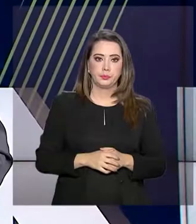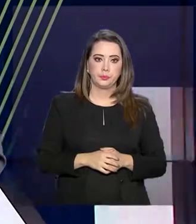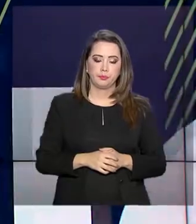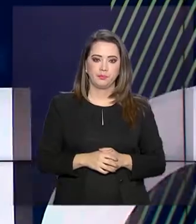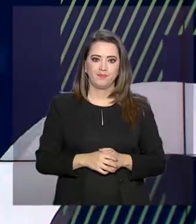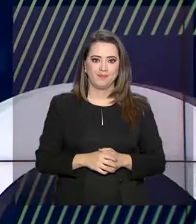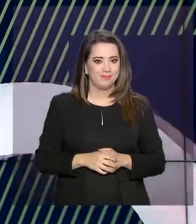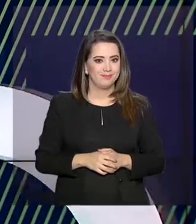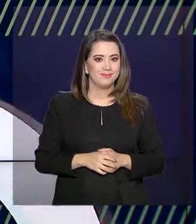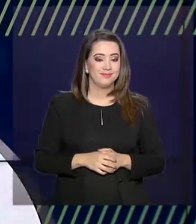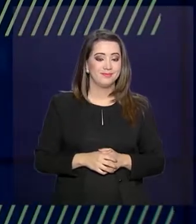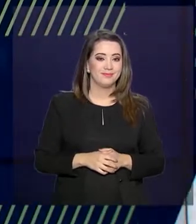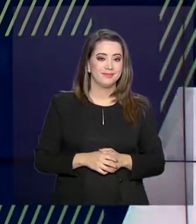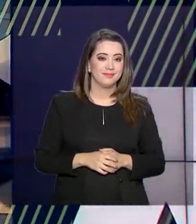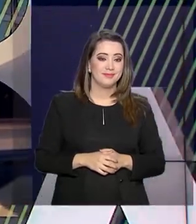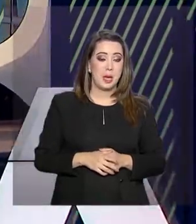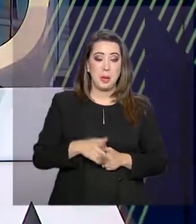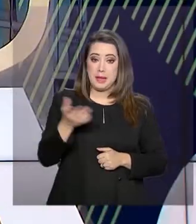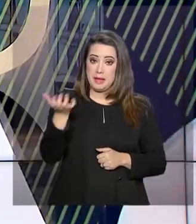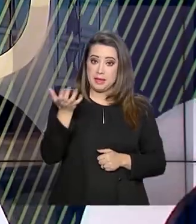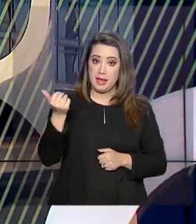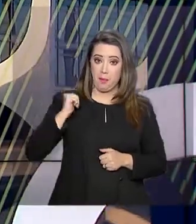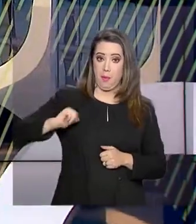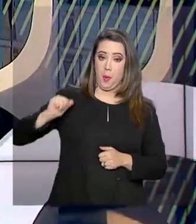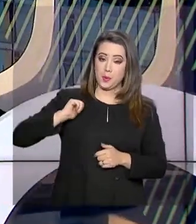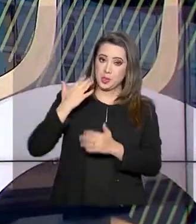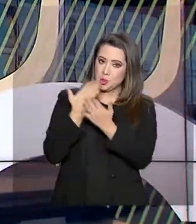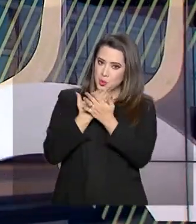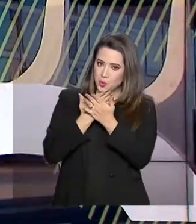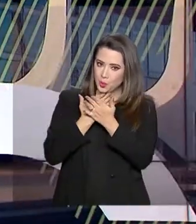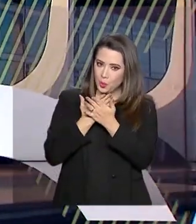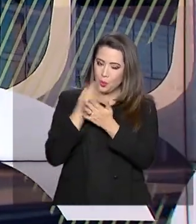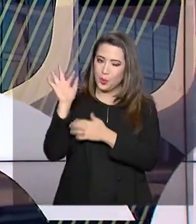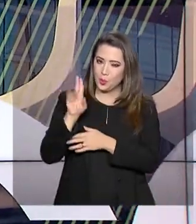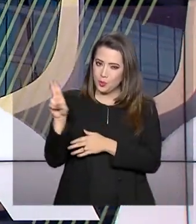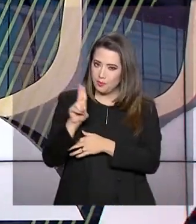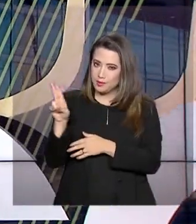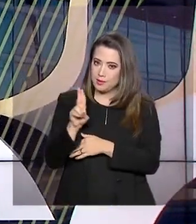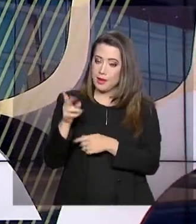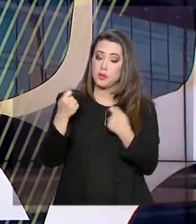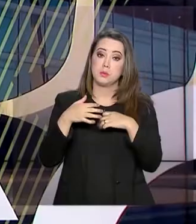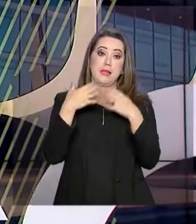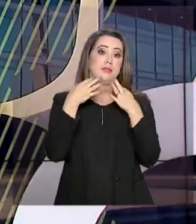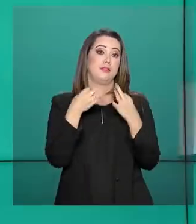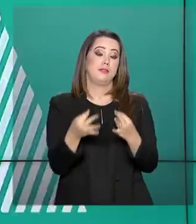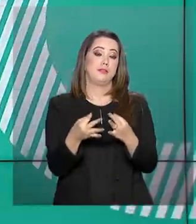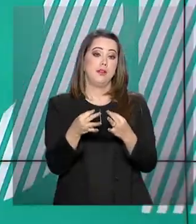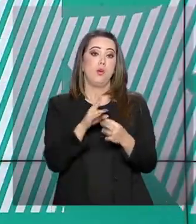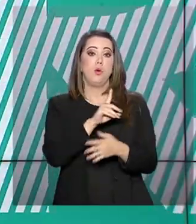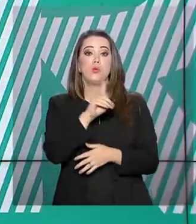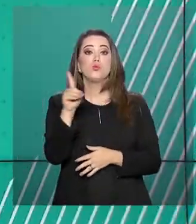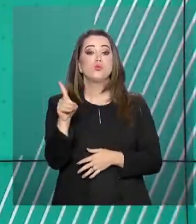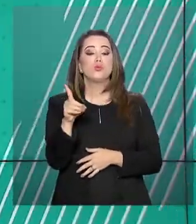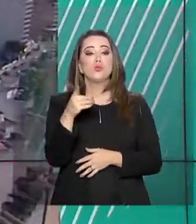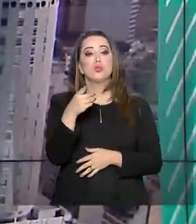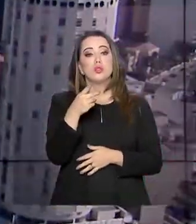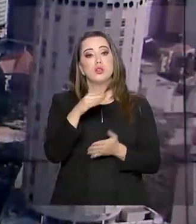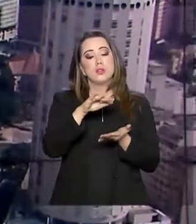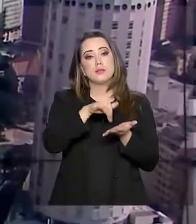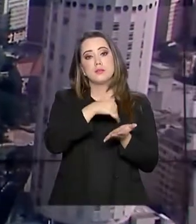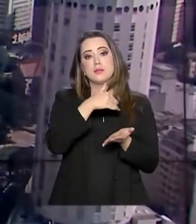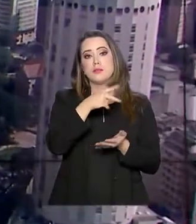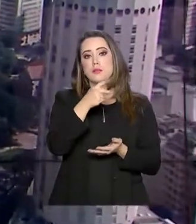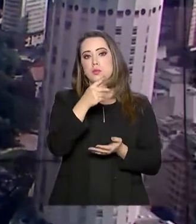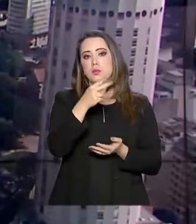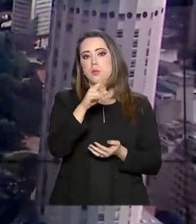Quem quiser concorrer a bolsas de estudo em universidades deve ficar atento às datas do ProUni, o programa Universidade